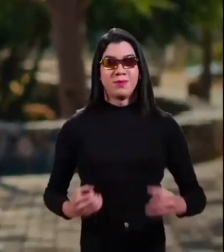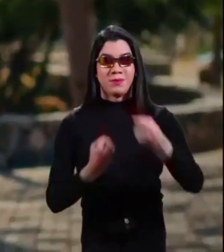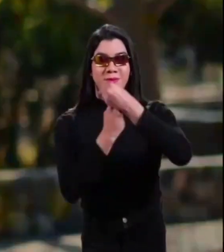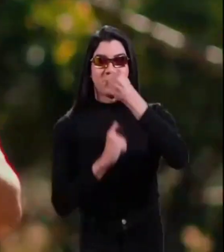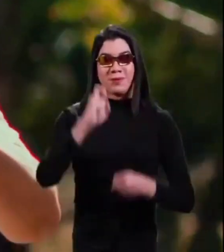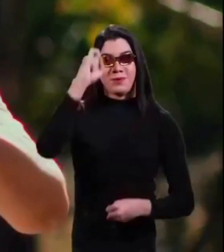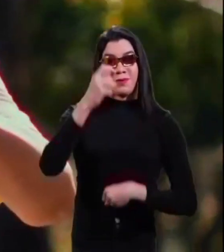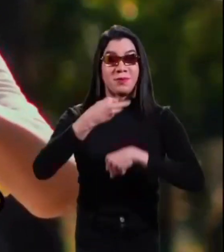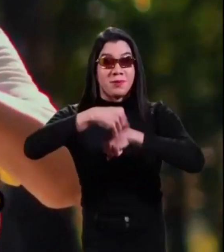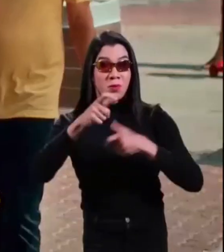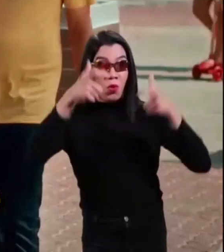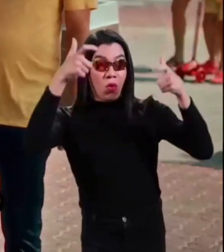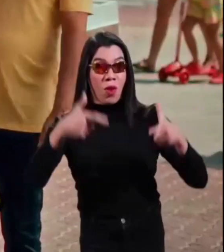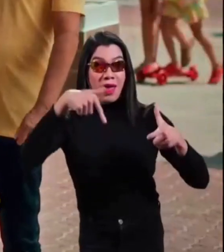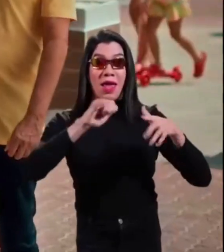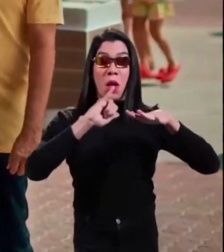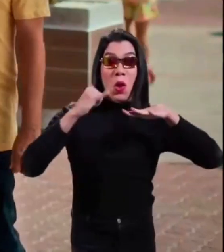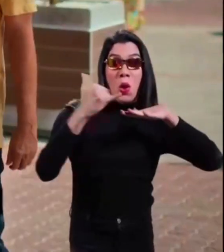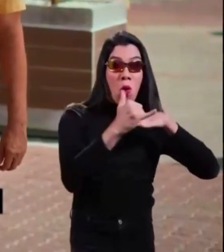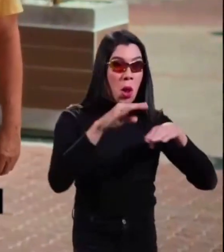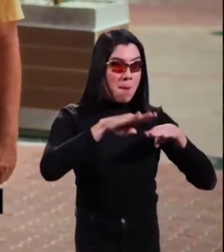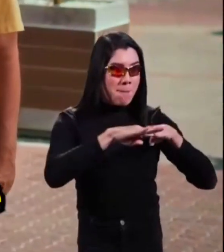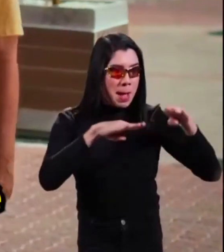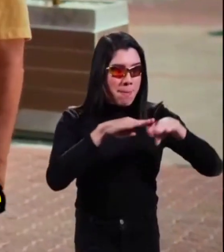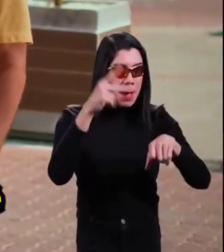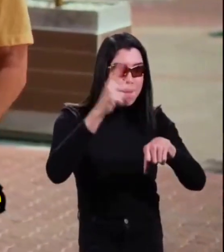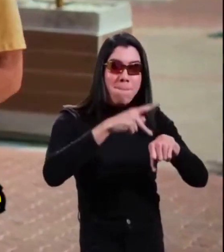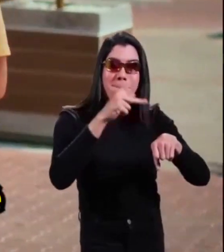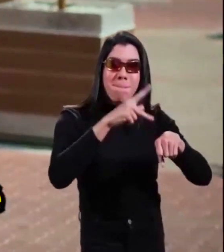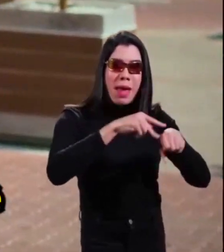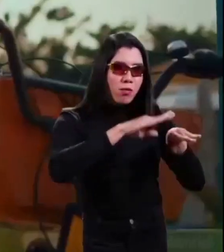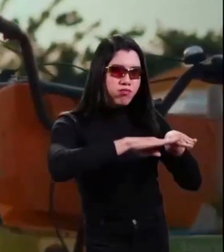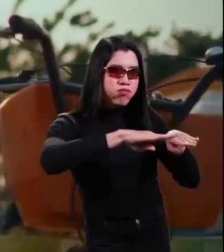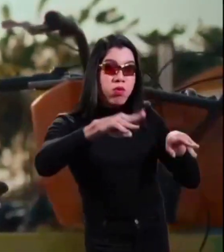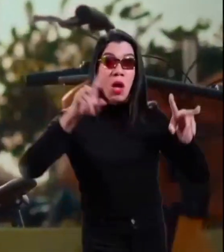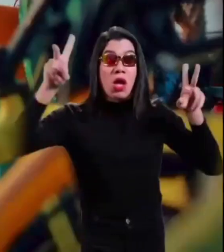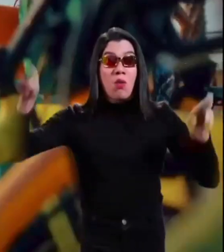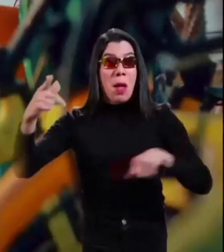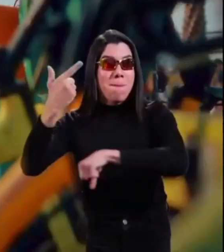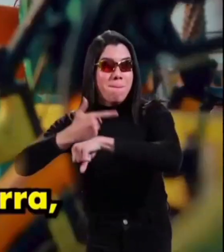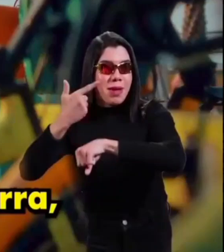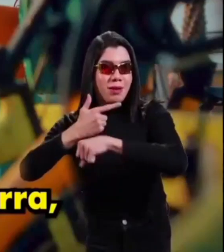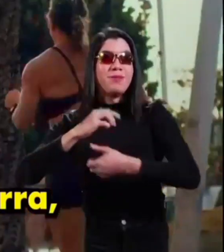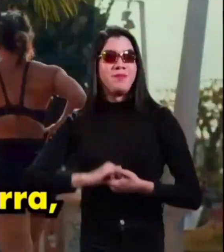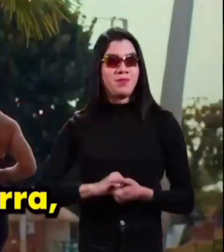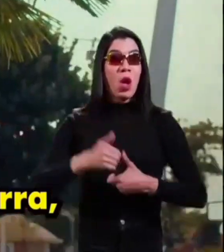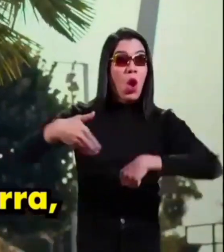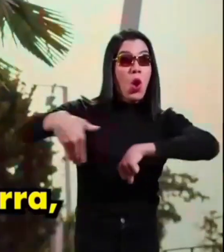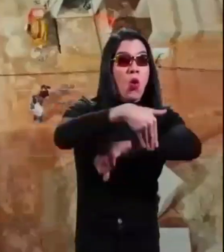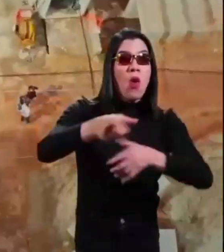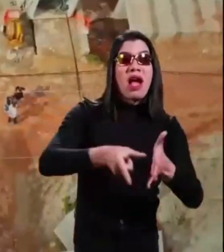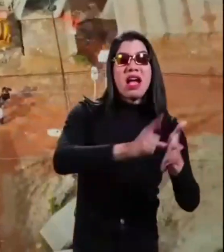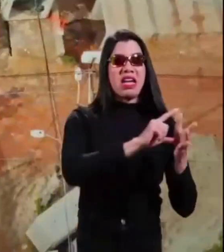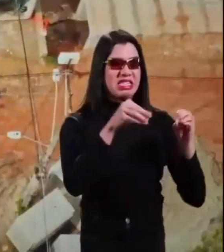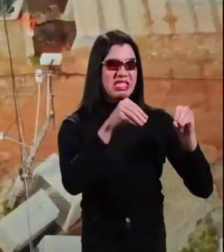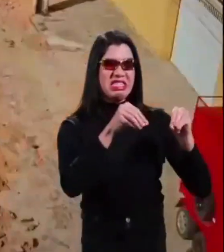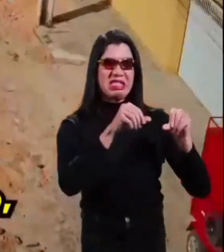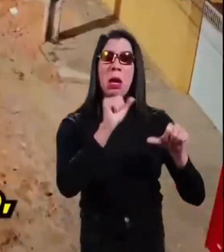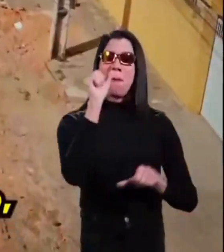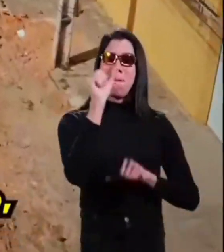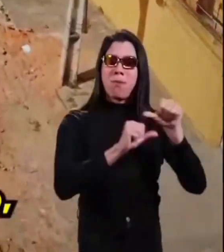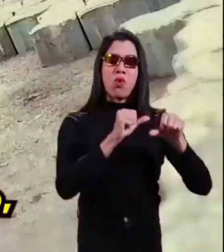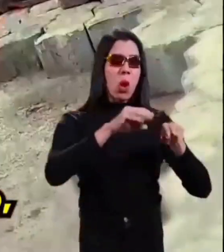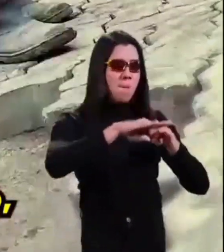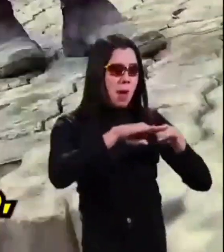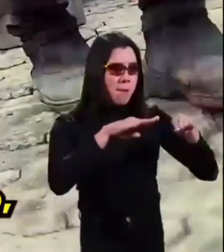É sal, é sal. Sabia que esse piso aqui do Jaguruçu é o mesmo que você vê na beira-mar? Já mudamos ruas de terra por toda a